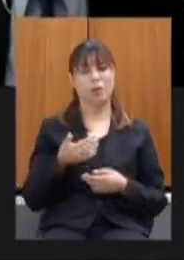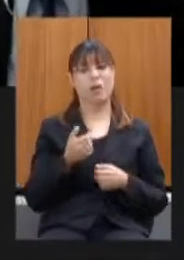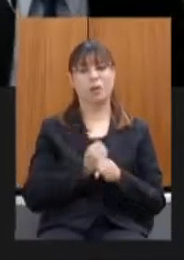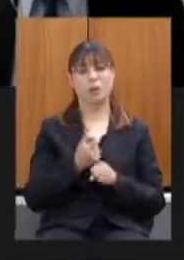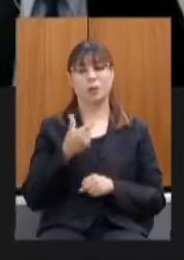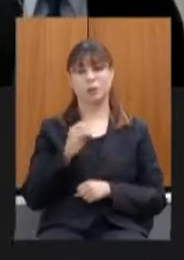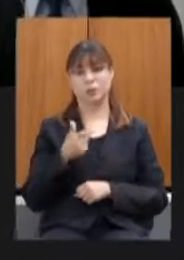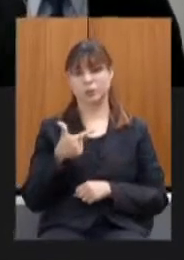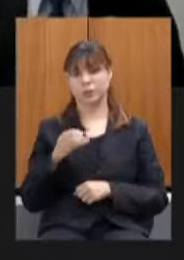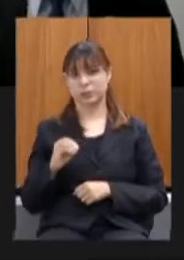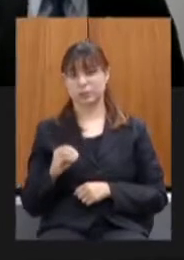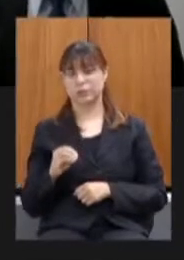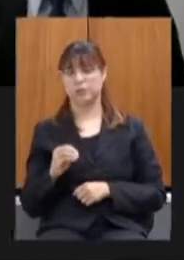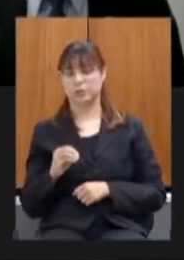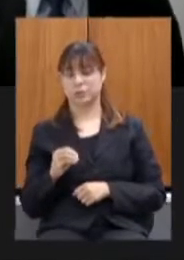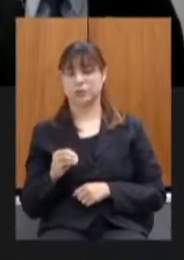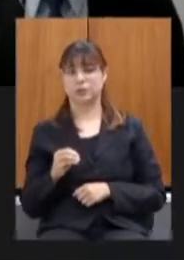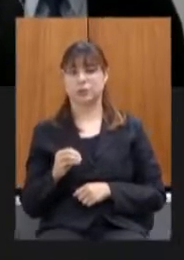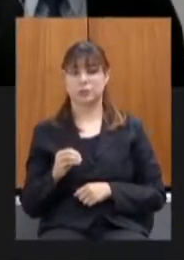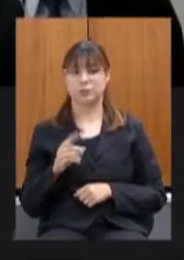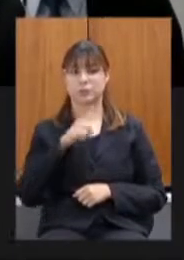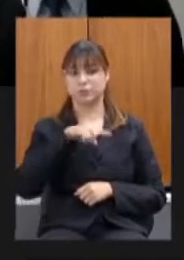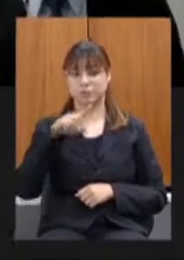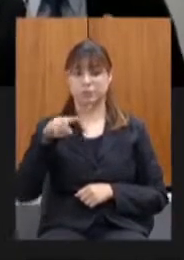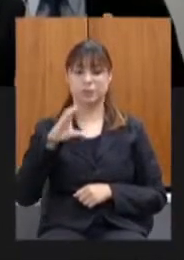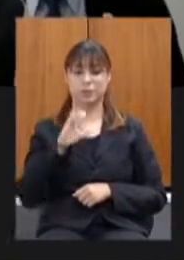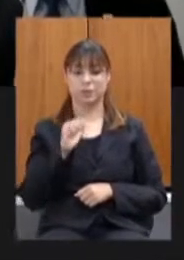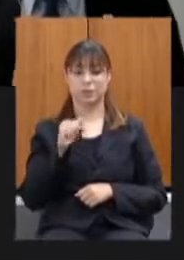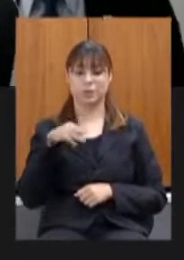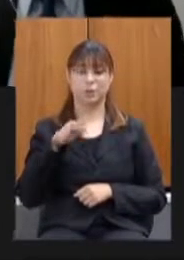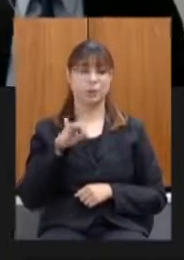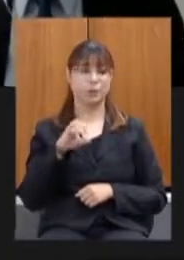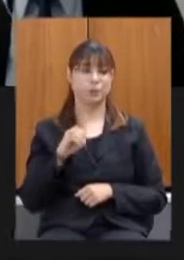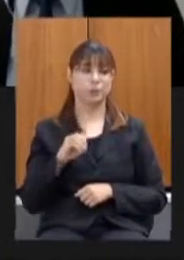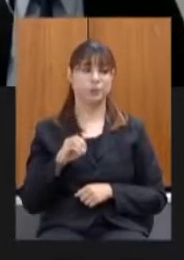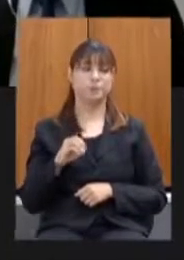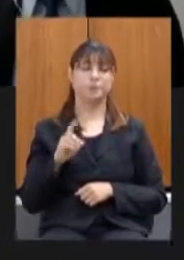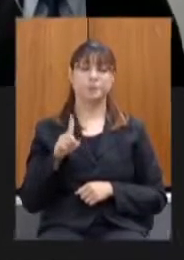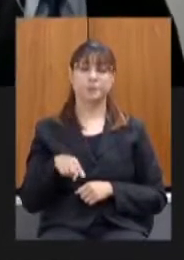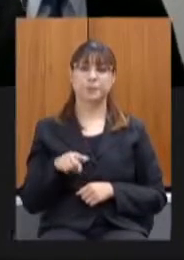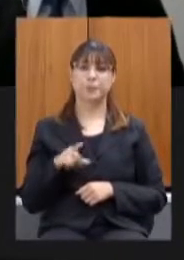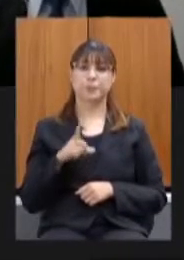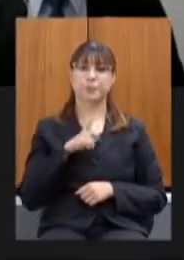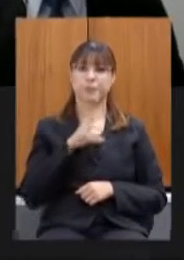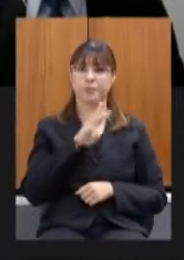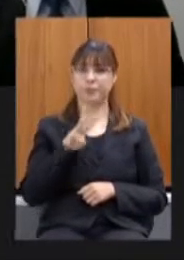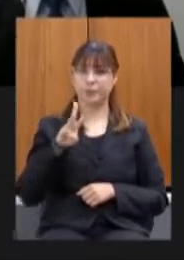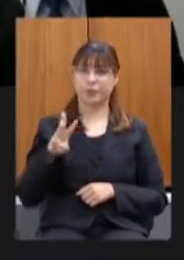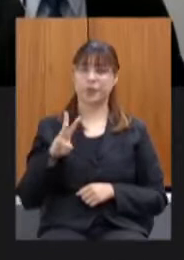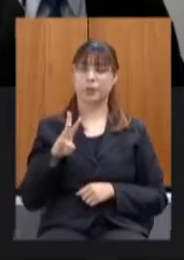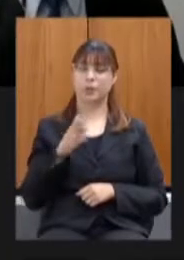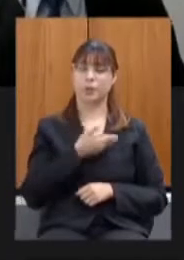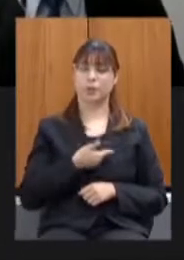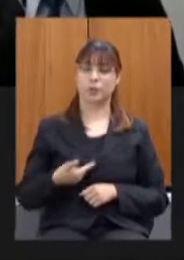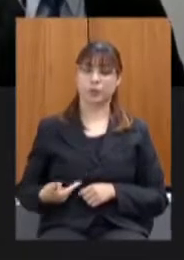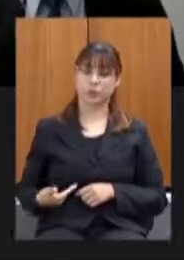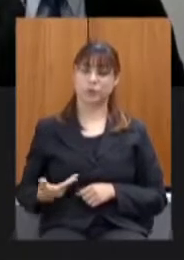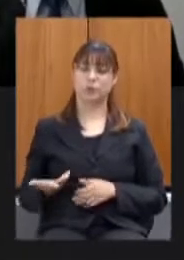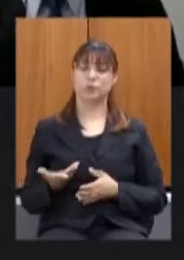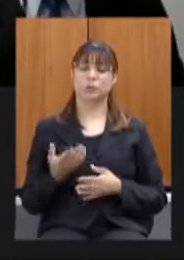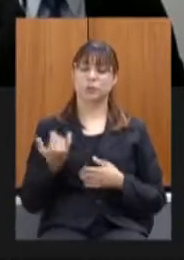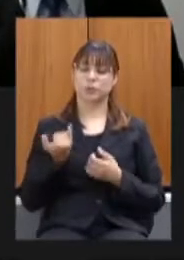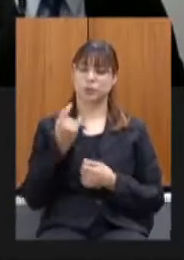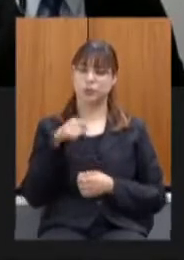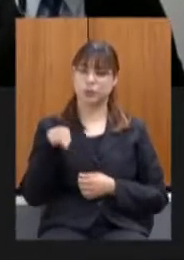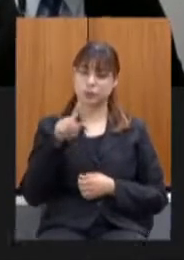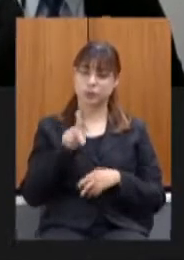dívida do Estado em função dessa variação cambial o portal de governança das empresas estatais importante a sociedade ter acesso